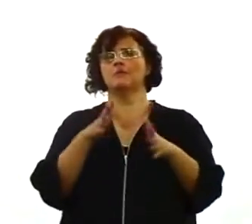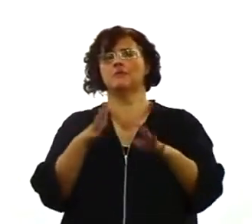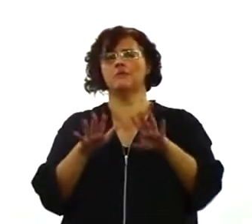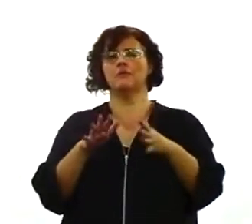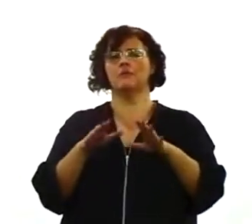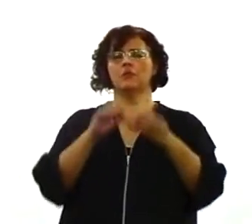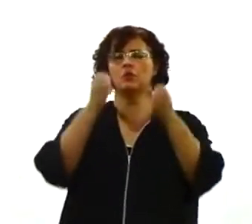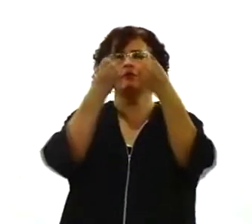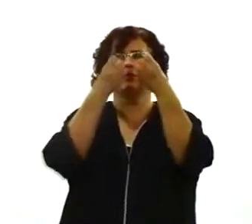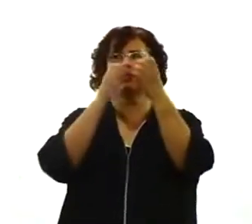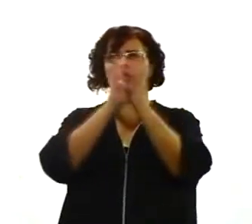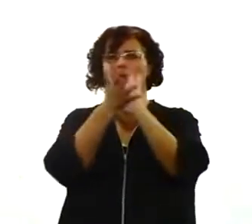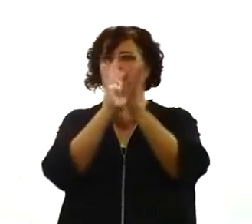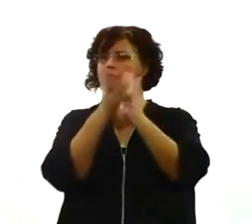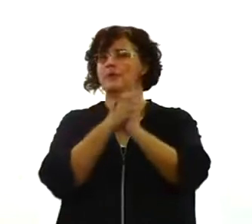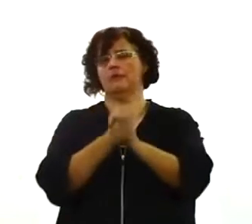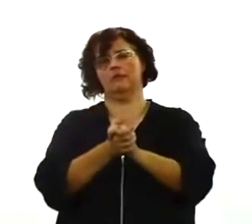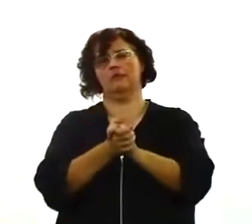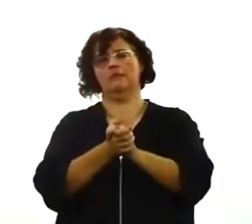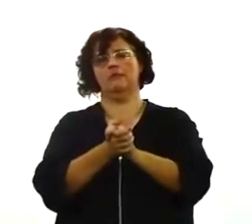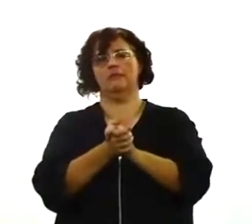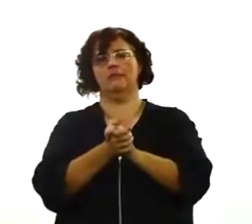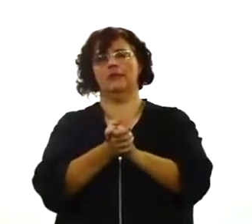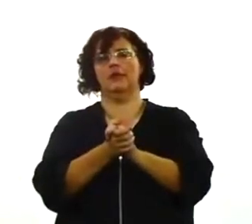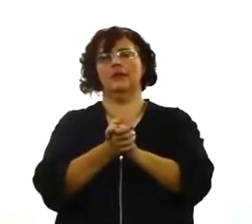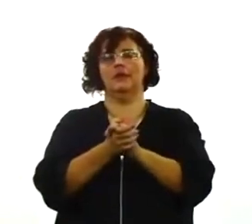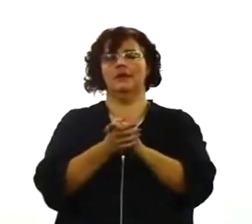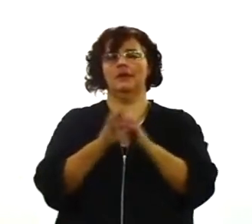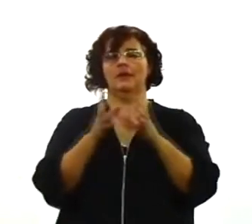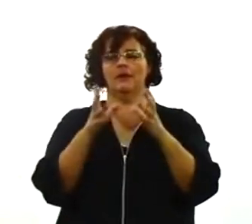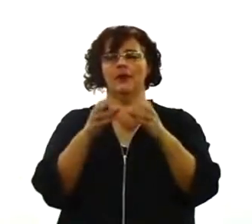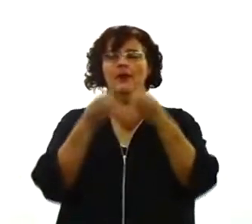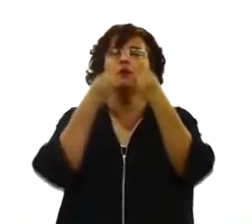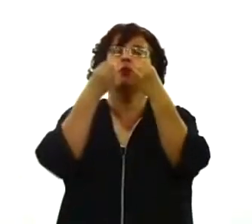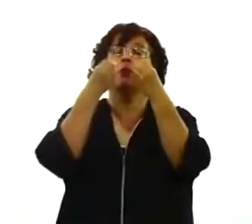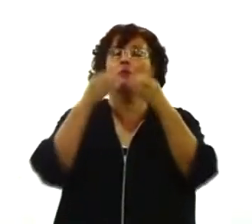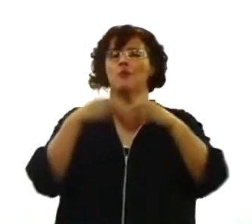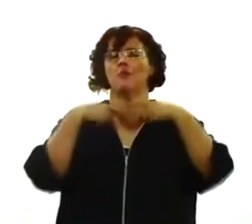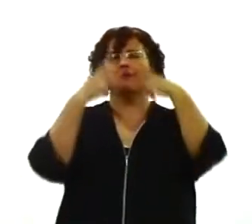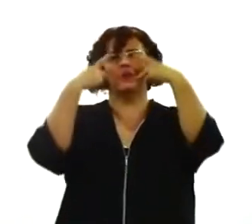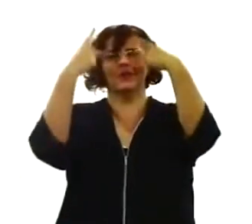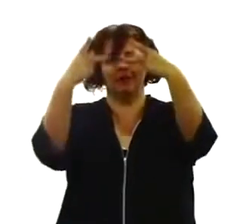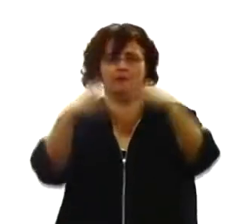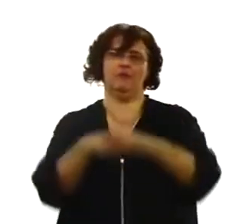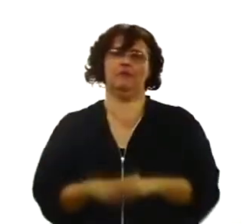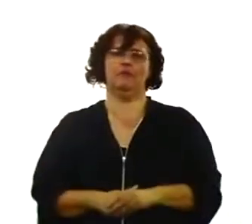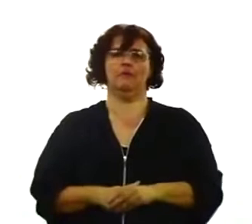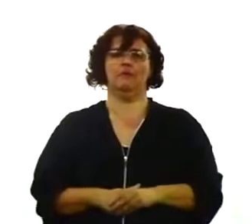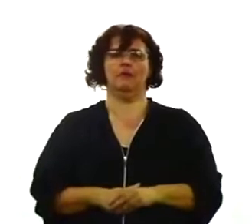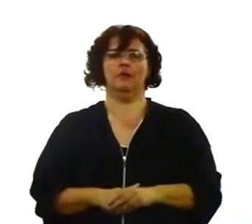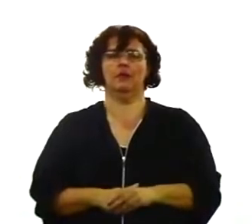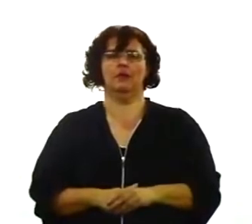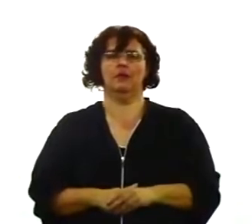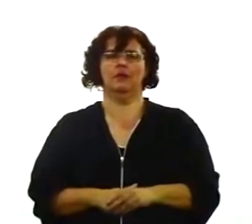gramatical histórico teológico. É a hermenêutica da pregação reformada. E eu preciso começar com